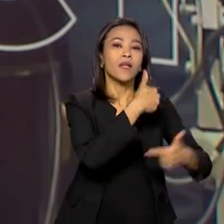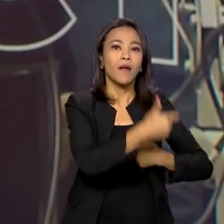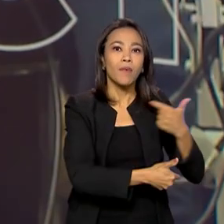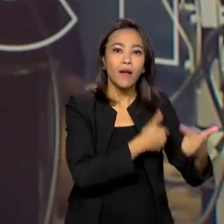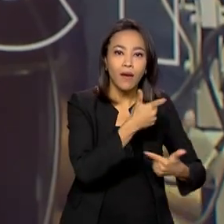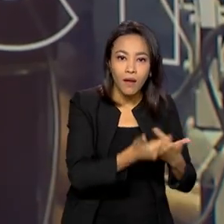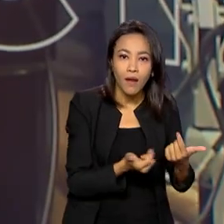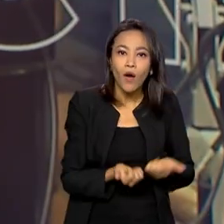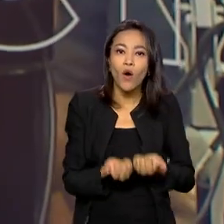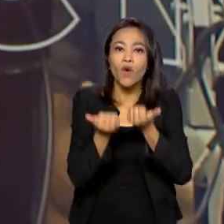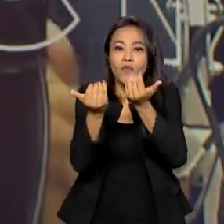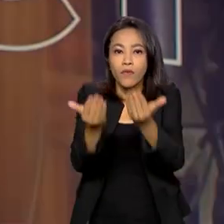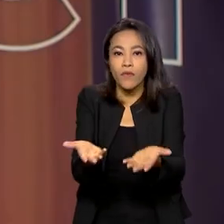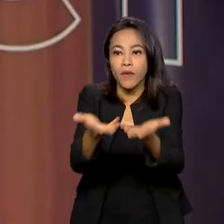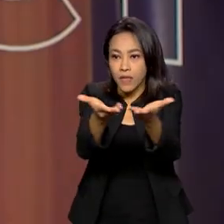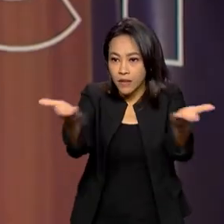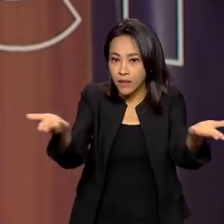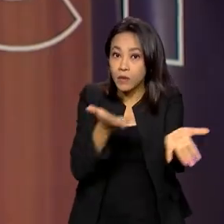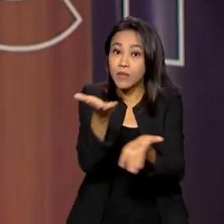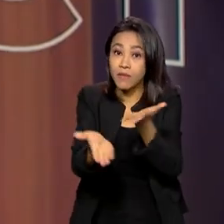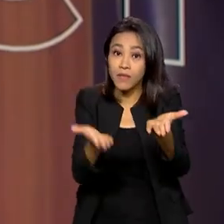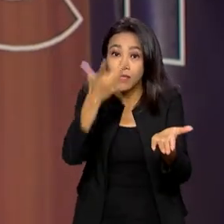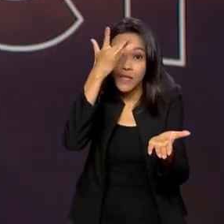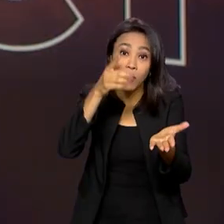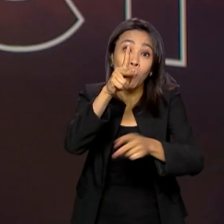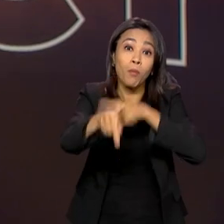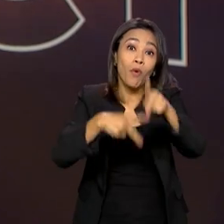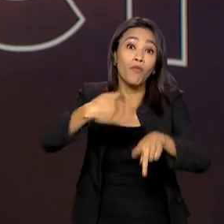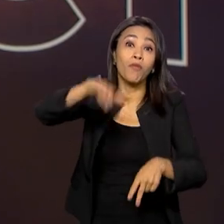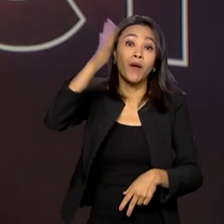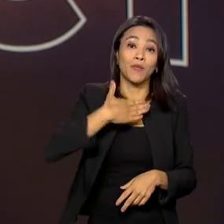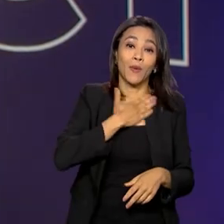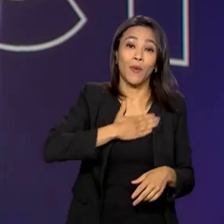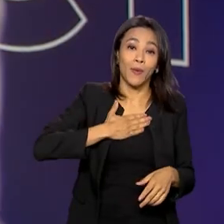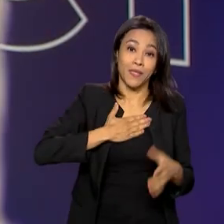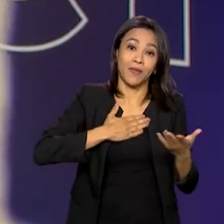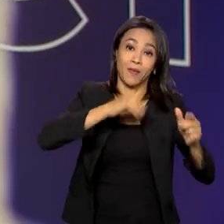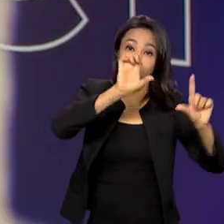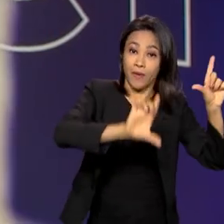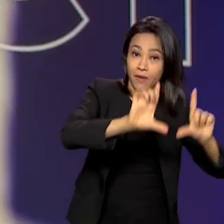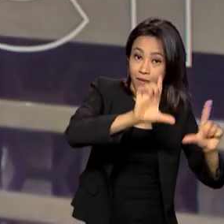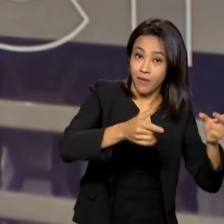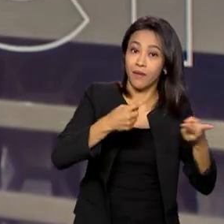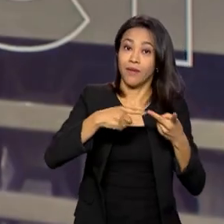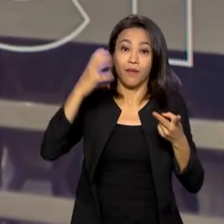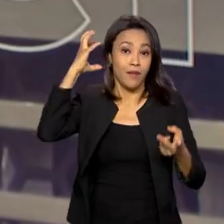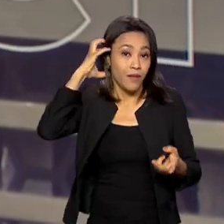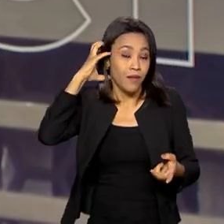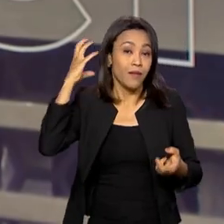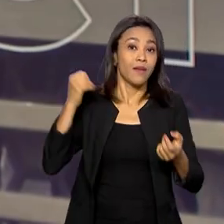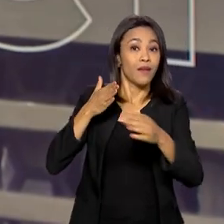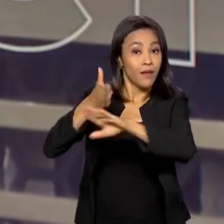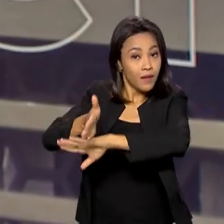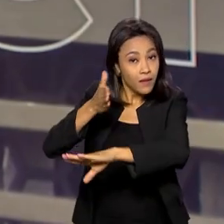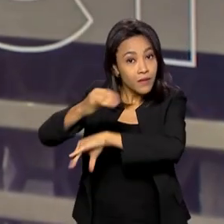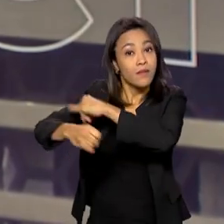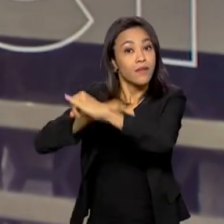públicos que a população mais gosta. O rádio, a TV e o acesso à internet.